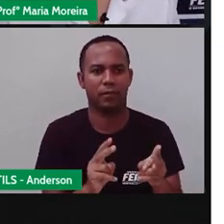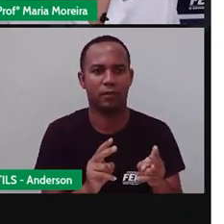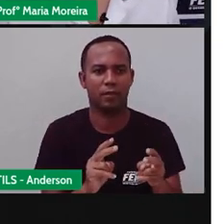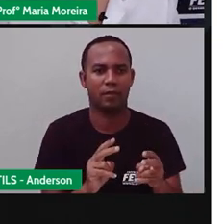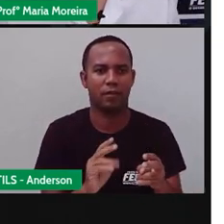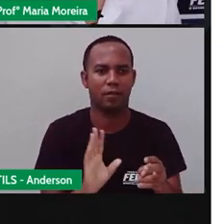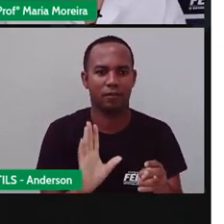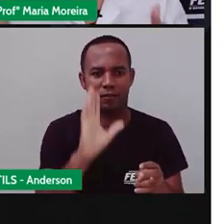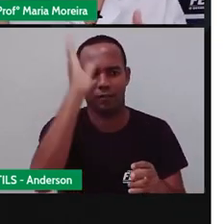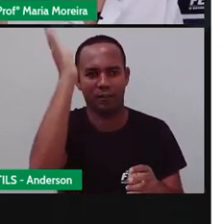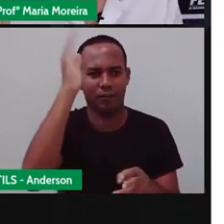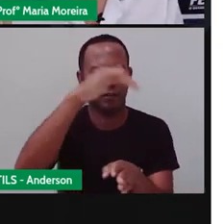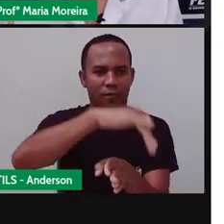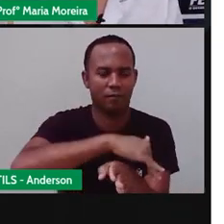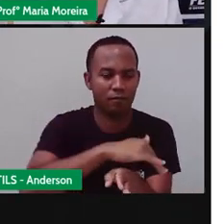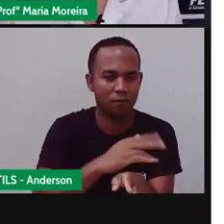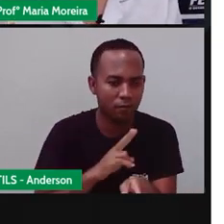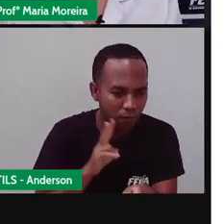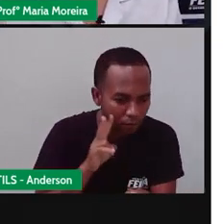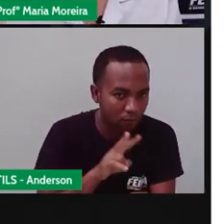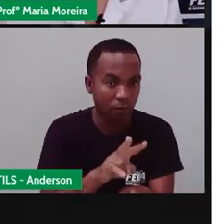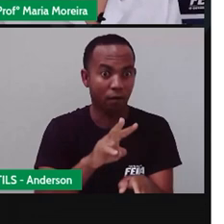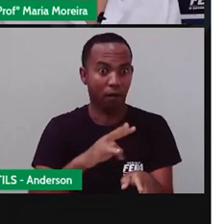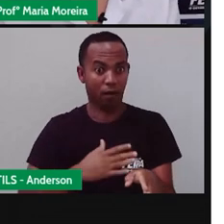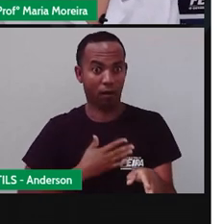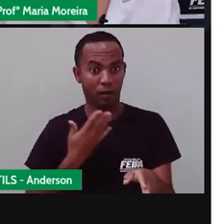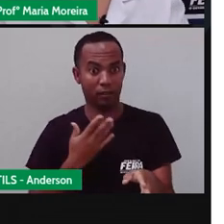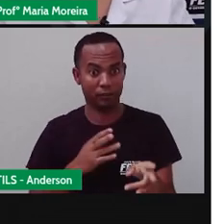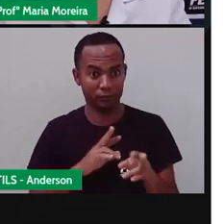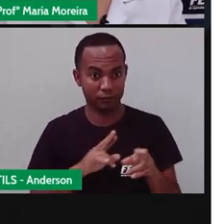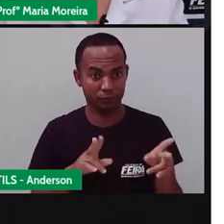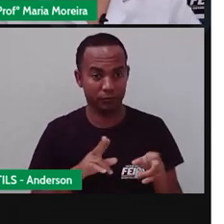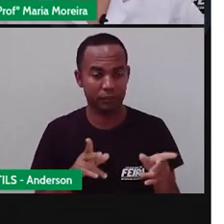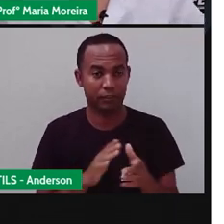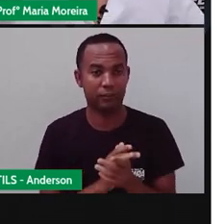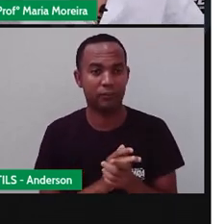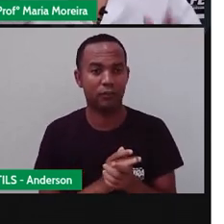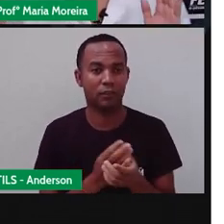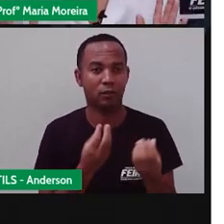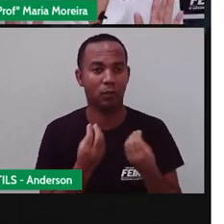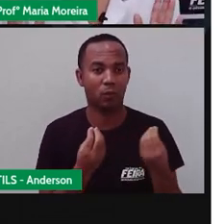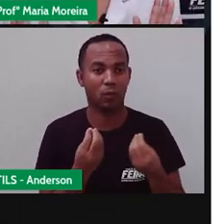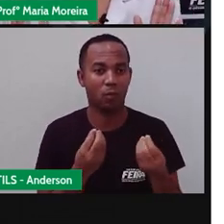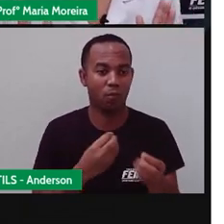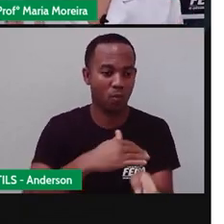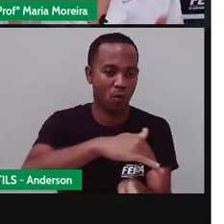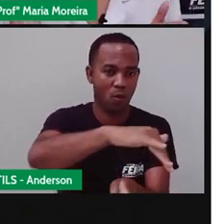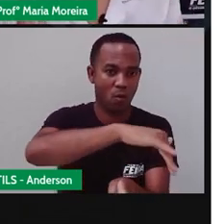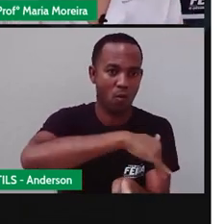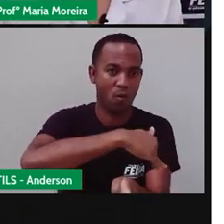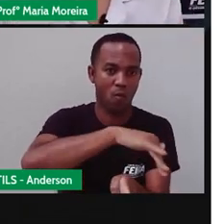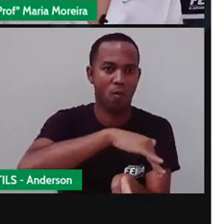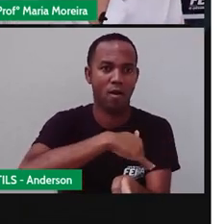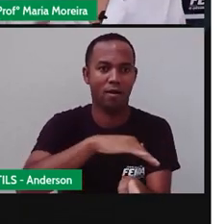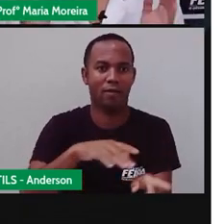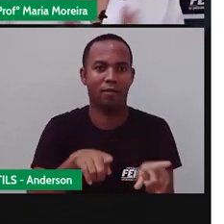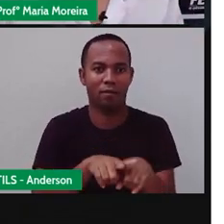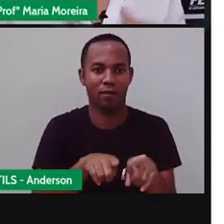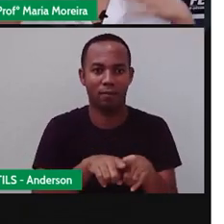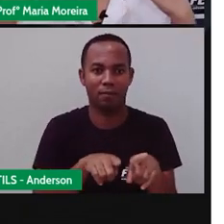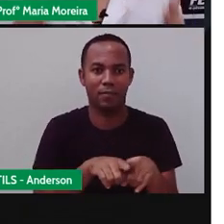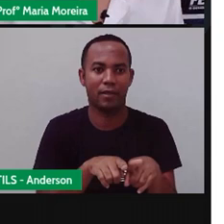diferente. Inclusive, a Pró, na semana passada, mostrou uma foto de onde? Da Salles Barbosa. E falou, olha, gente,